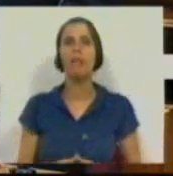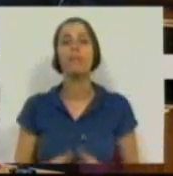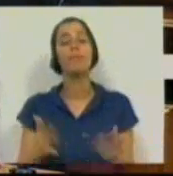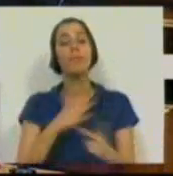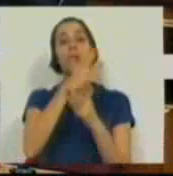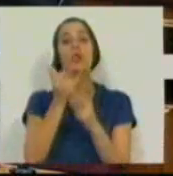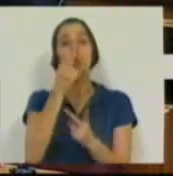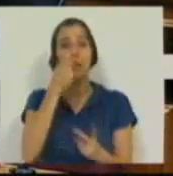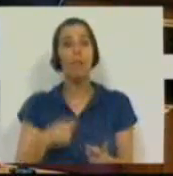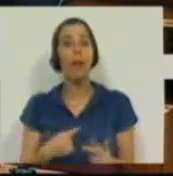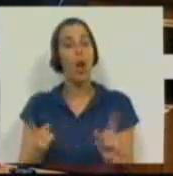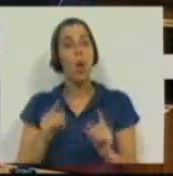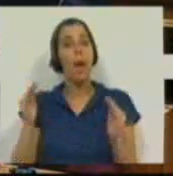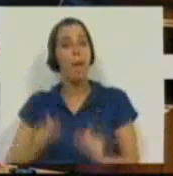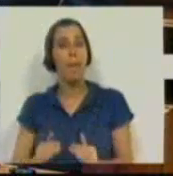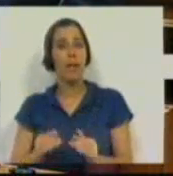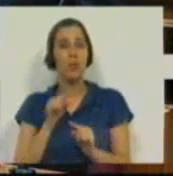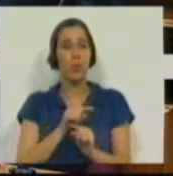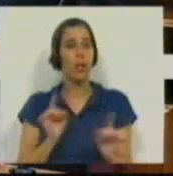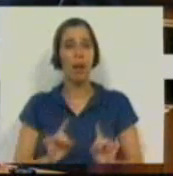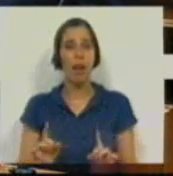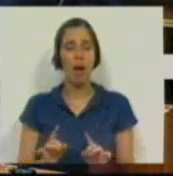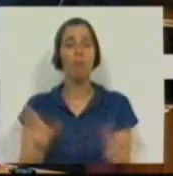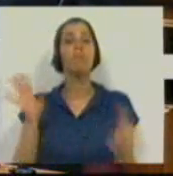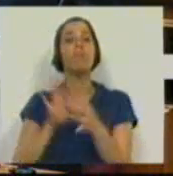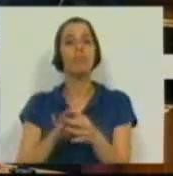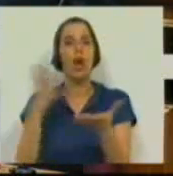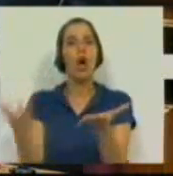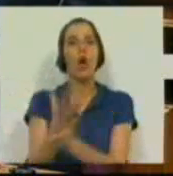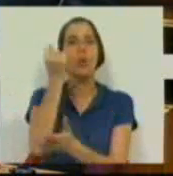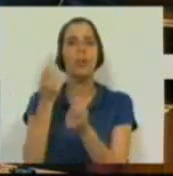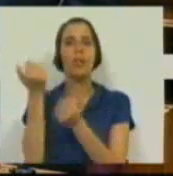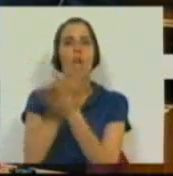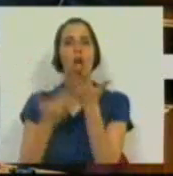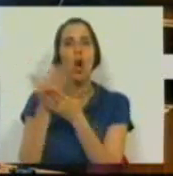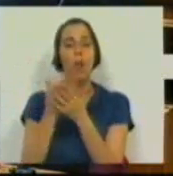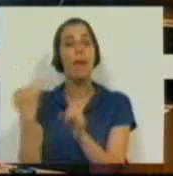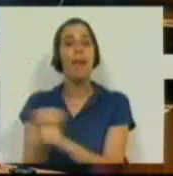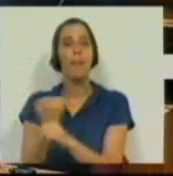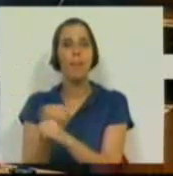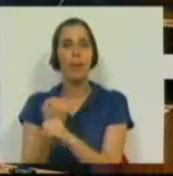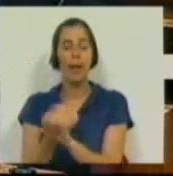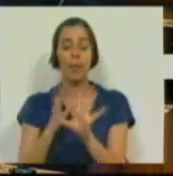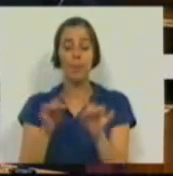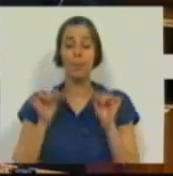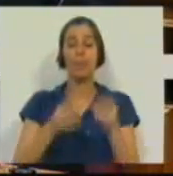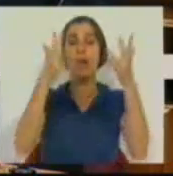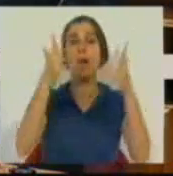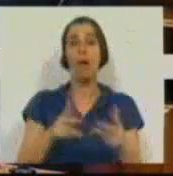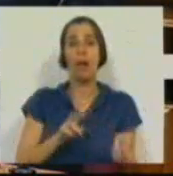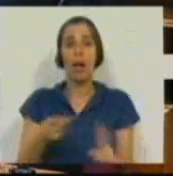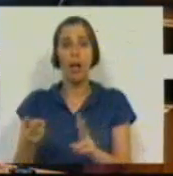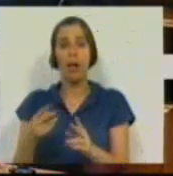O segundo falhanço não é menor do que esse e diz respeito à recuperação da economia e do emprego. O que este Orçamento